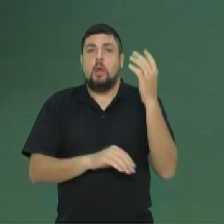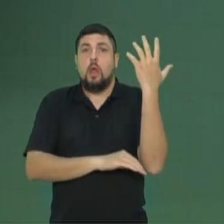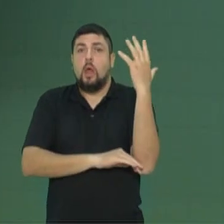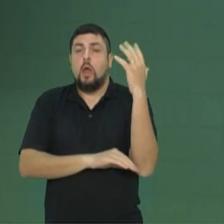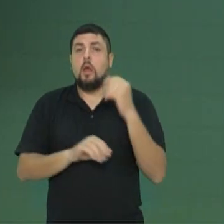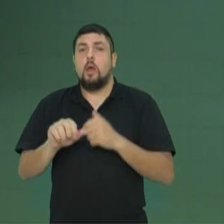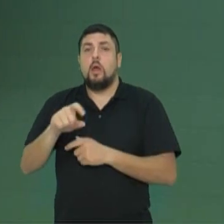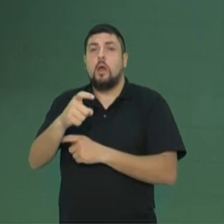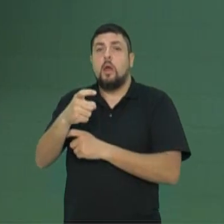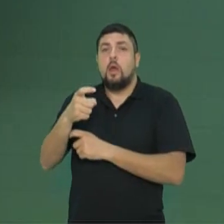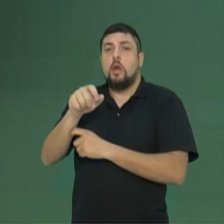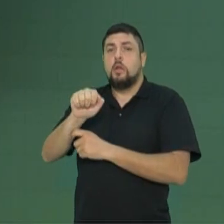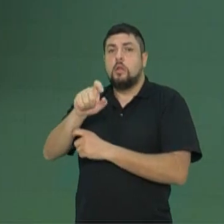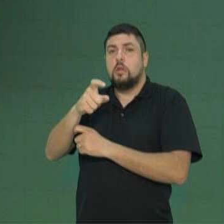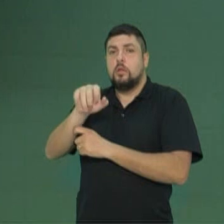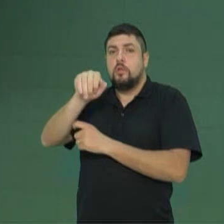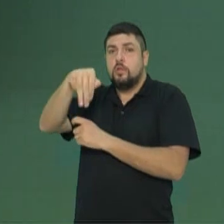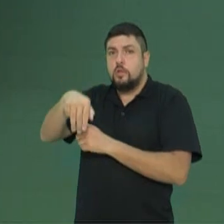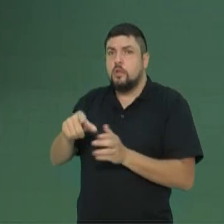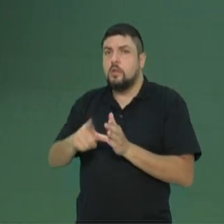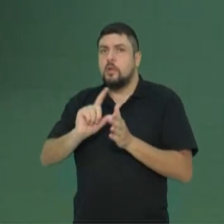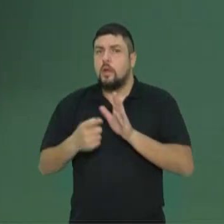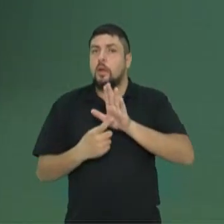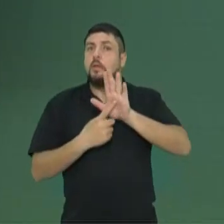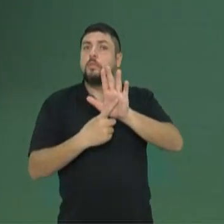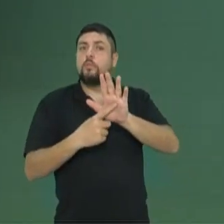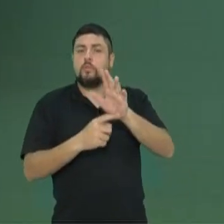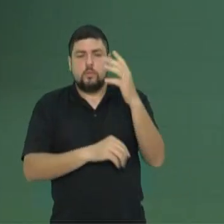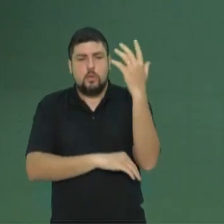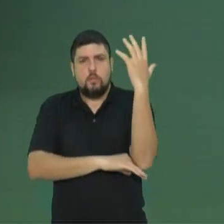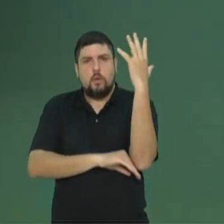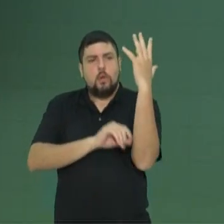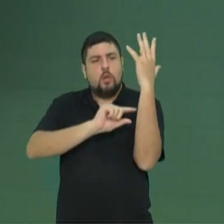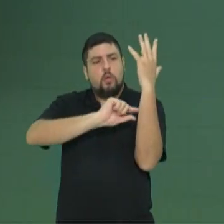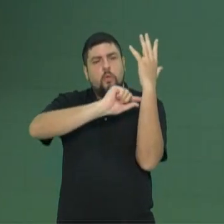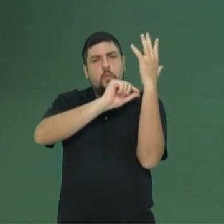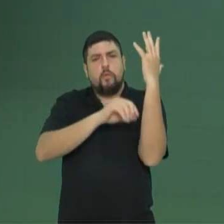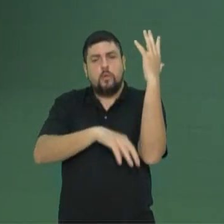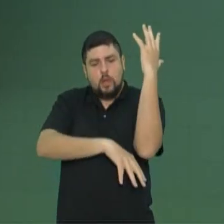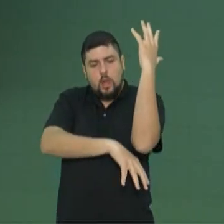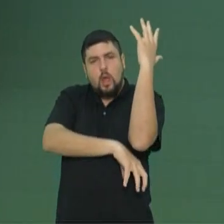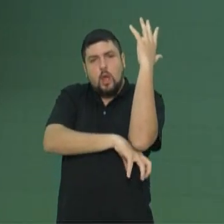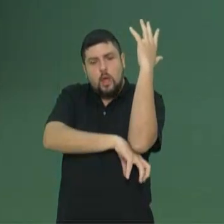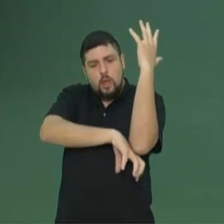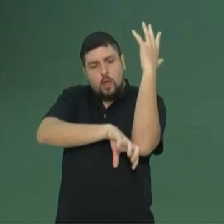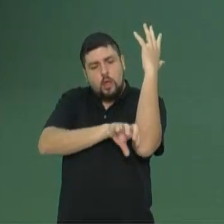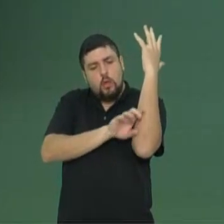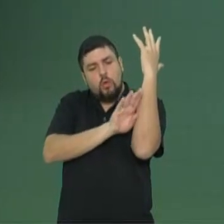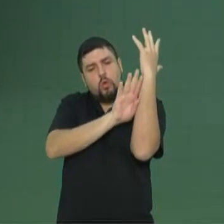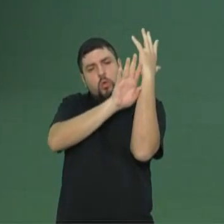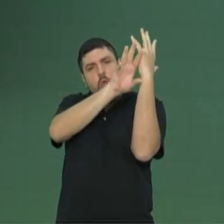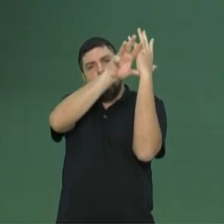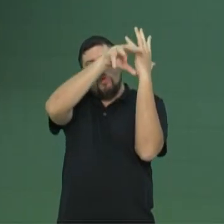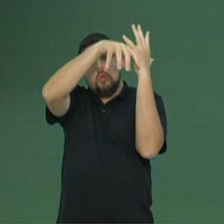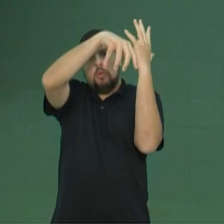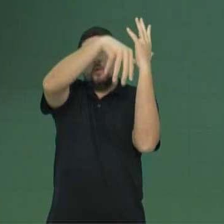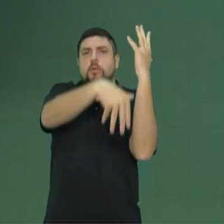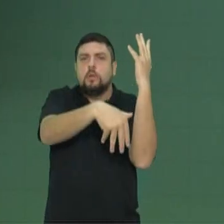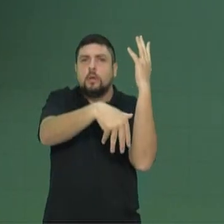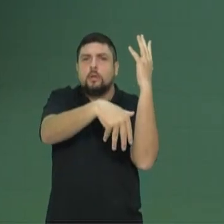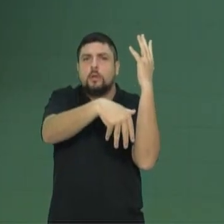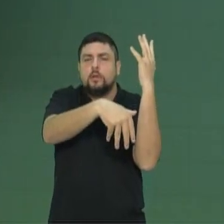A planta chamada mangue, avicênia, ela tem raiz aérea. Tem várias plantas que a raiz sai do solo.